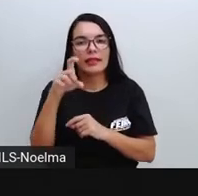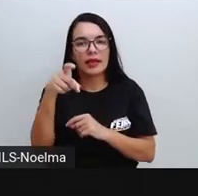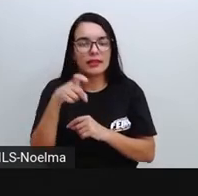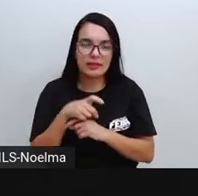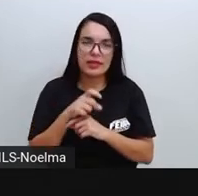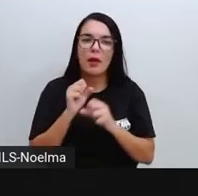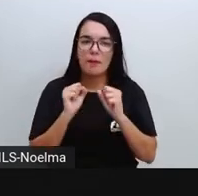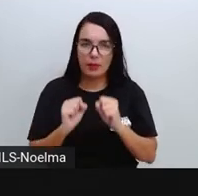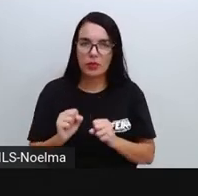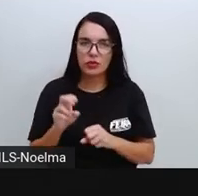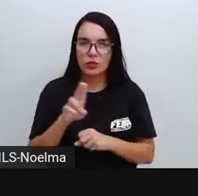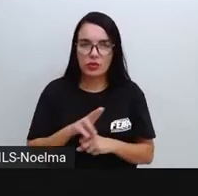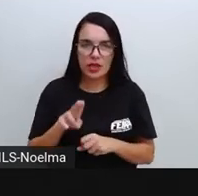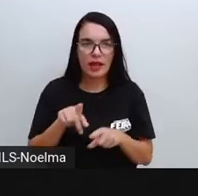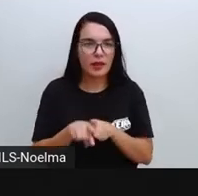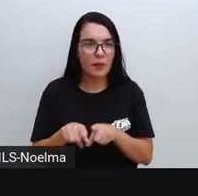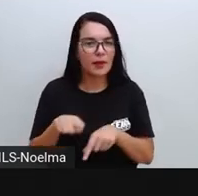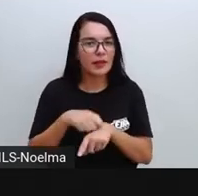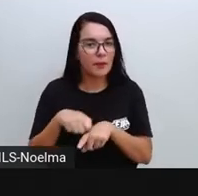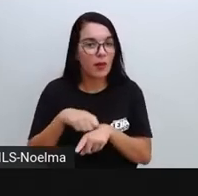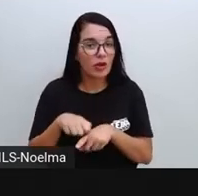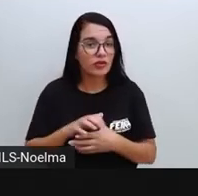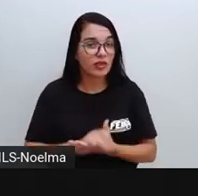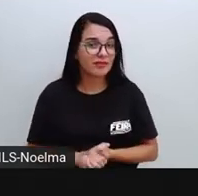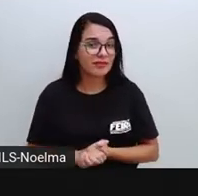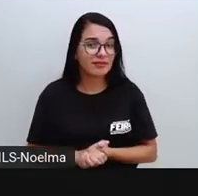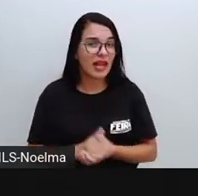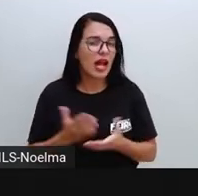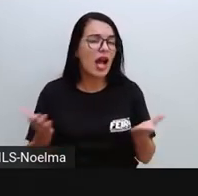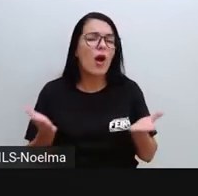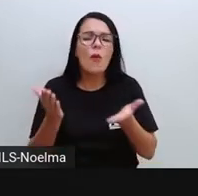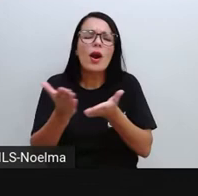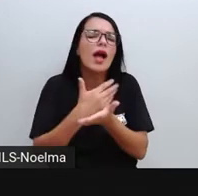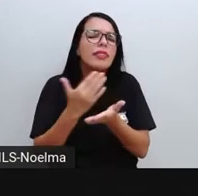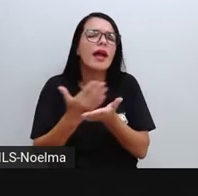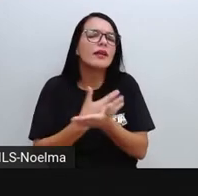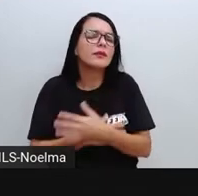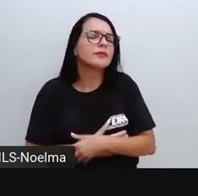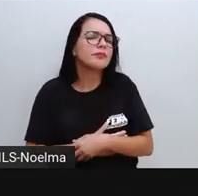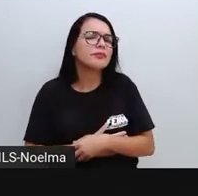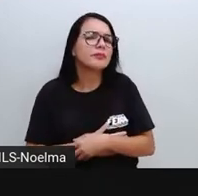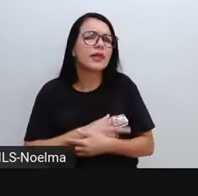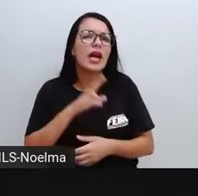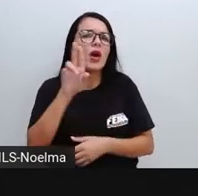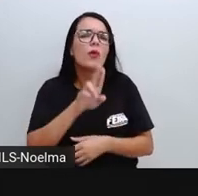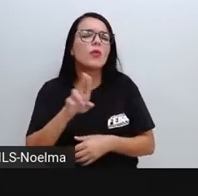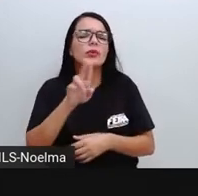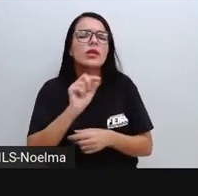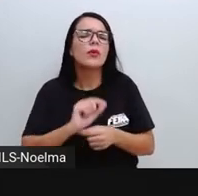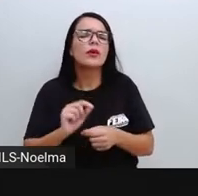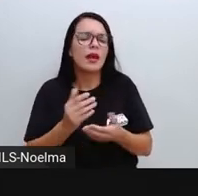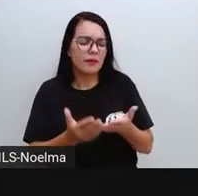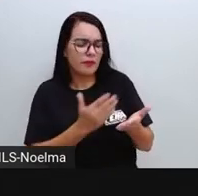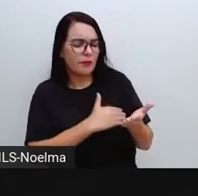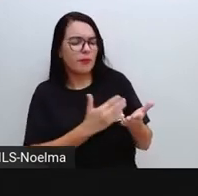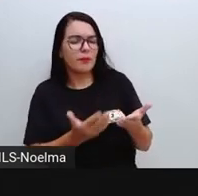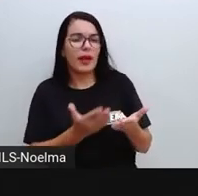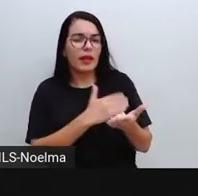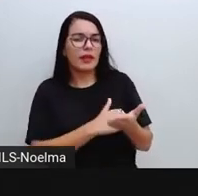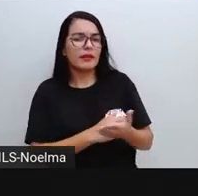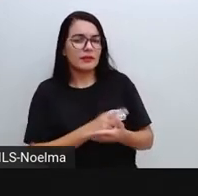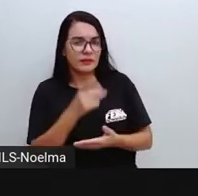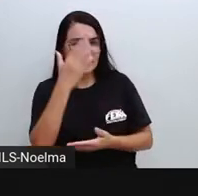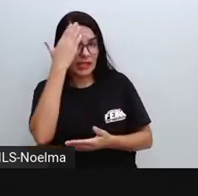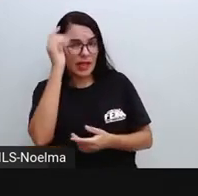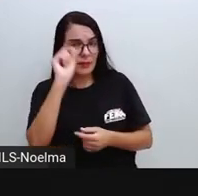a produção da borracha. E do caderno? O caderno. O caderno não tem folhas, né? Vocês